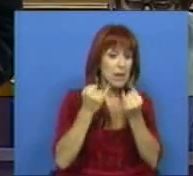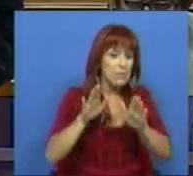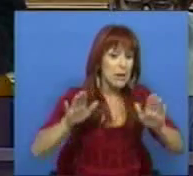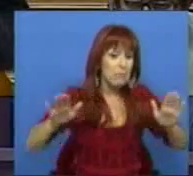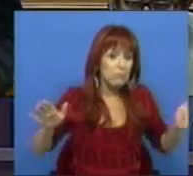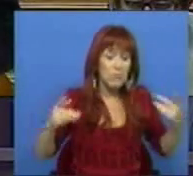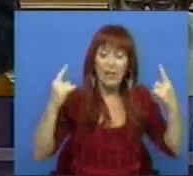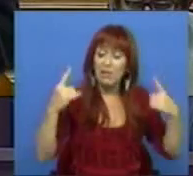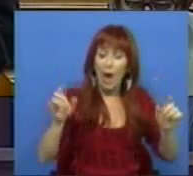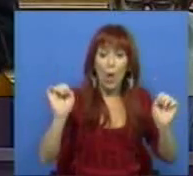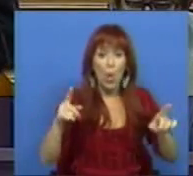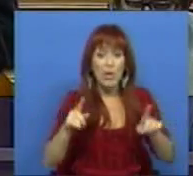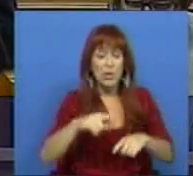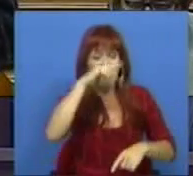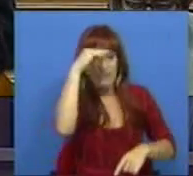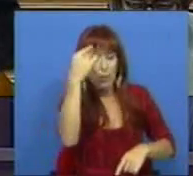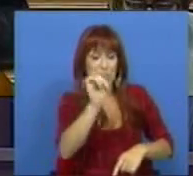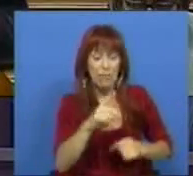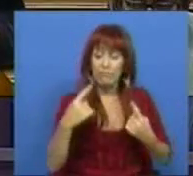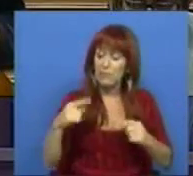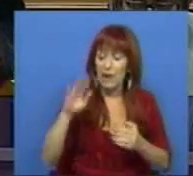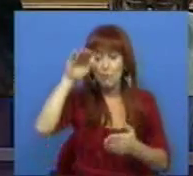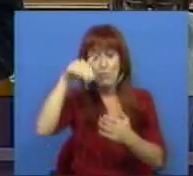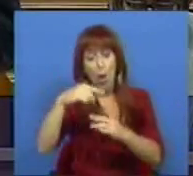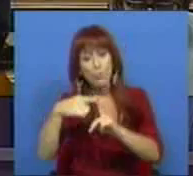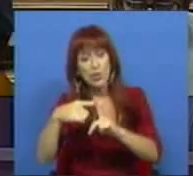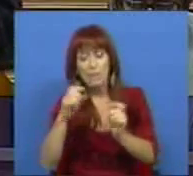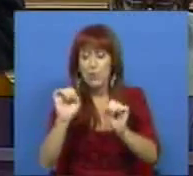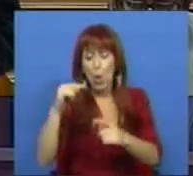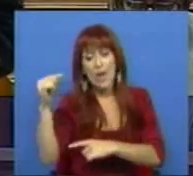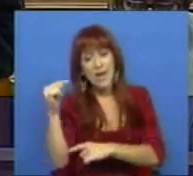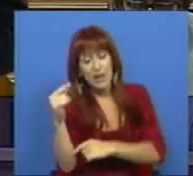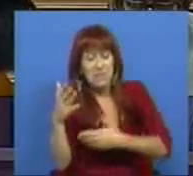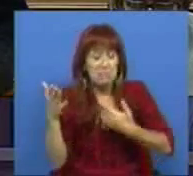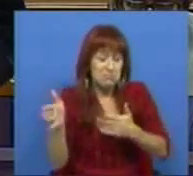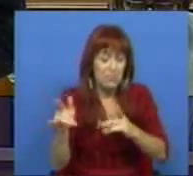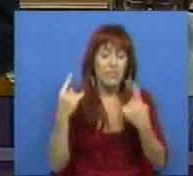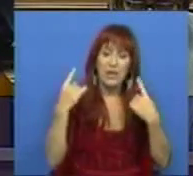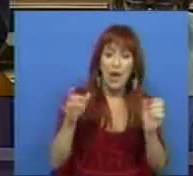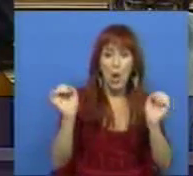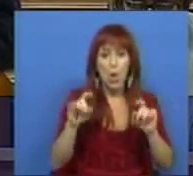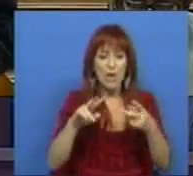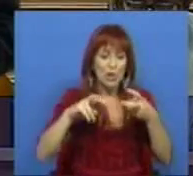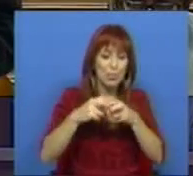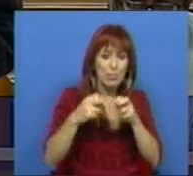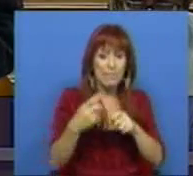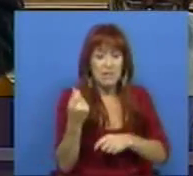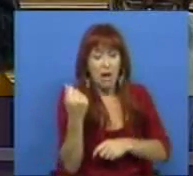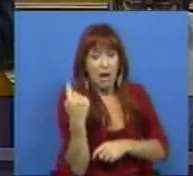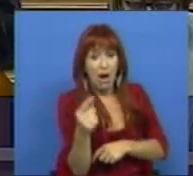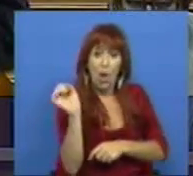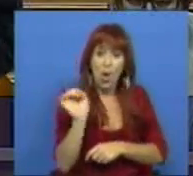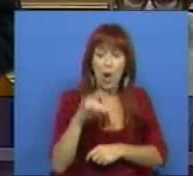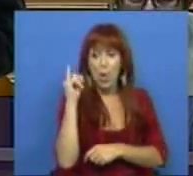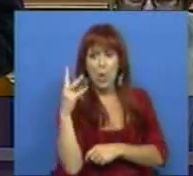independentemente de estarem ou não em dificuldades, de estarem a ter resultados positivos ou resultados negativos, de terem ou não terem problemas de liquidez,